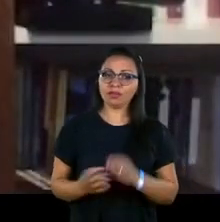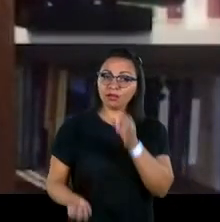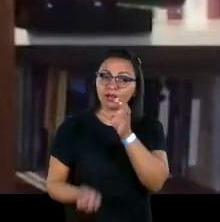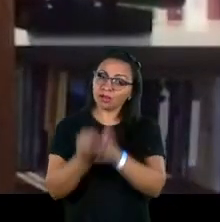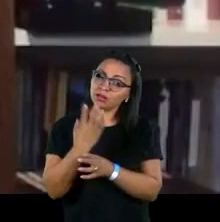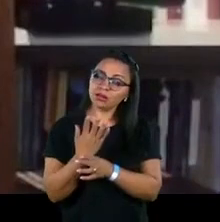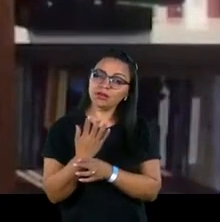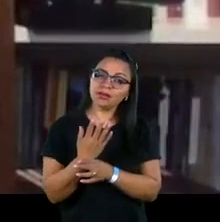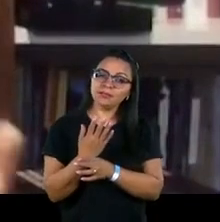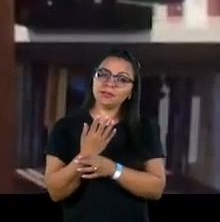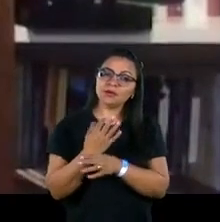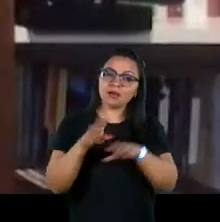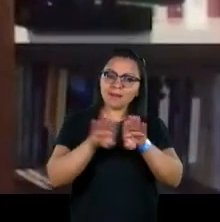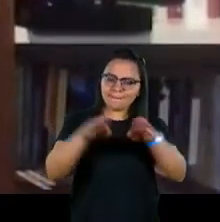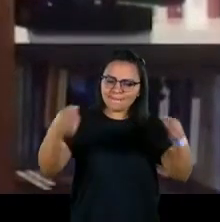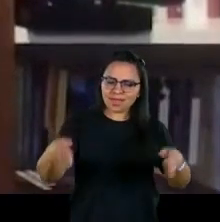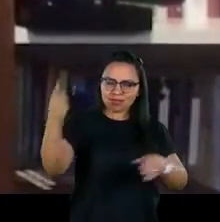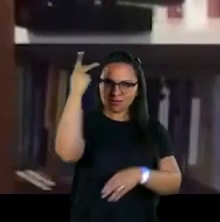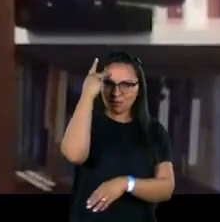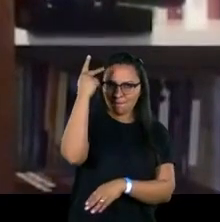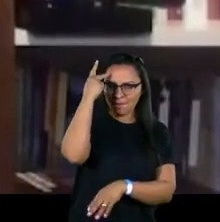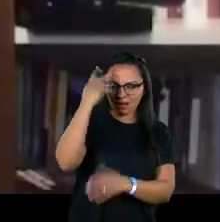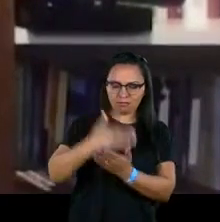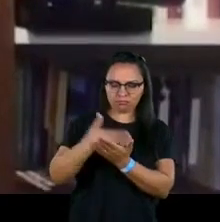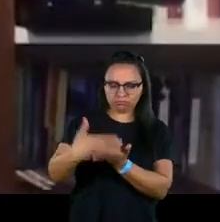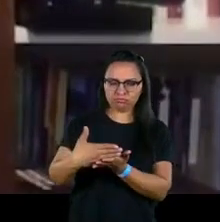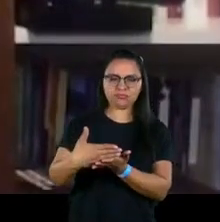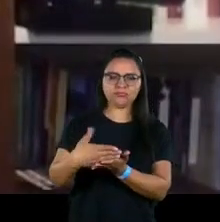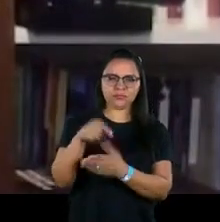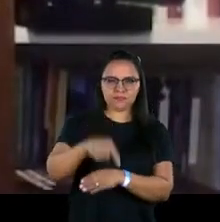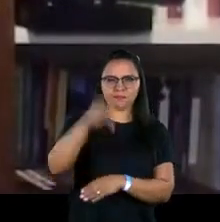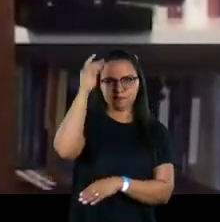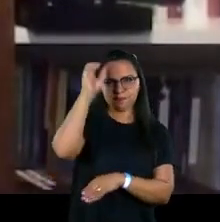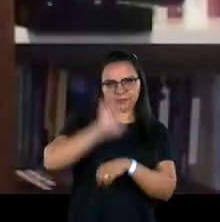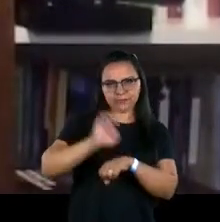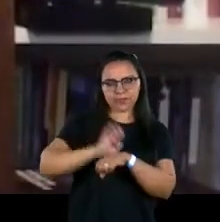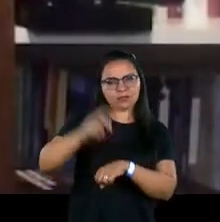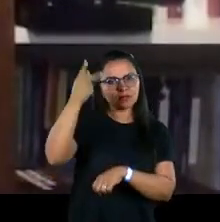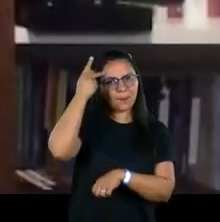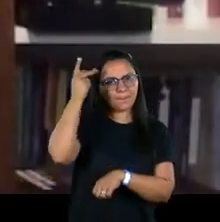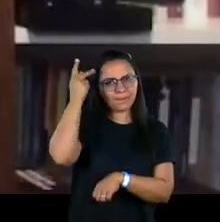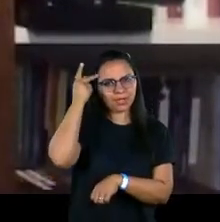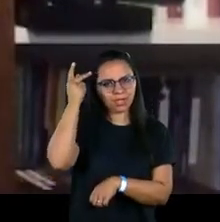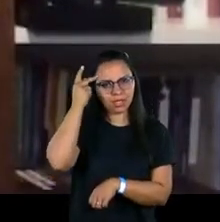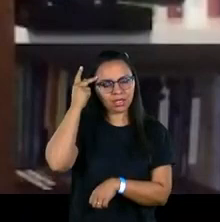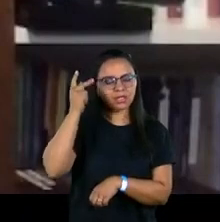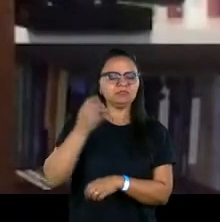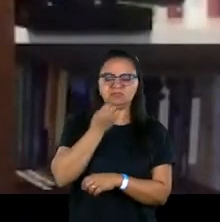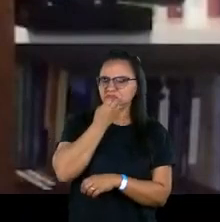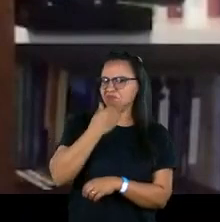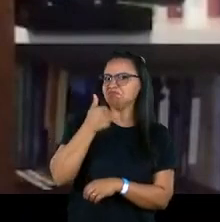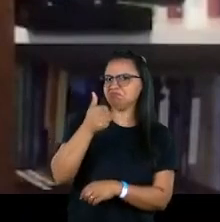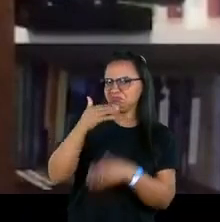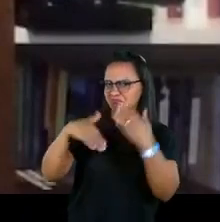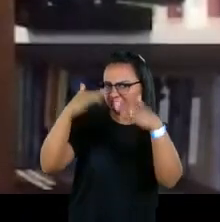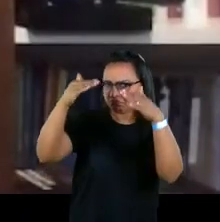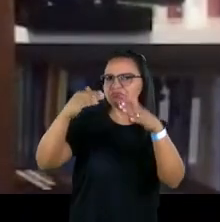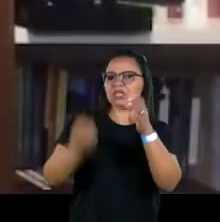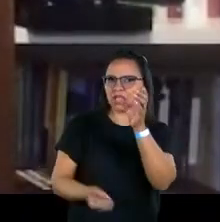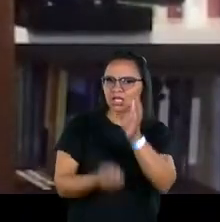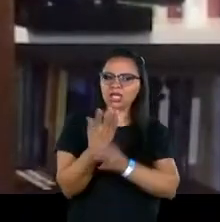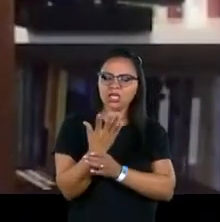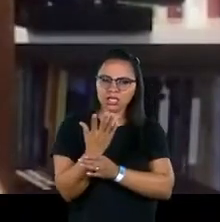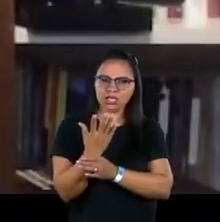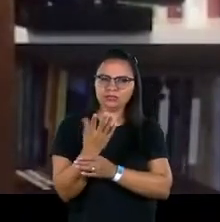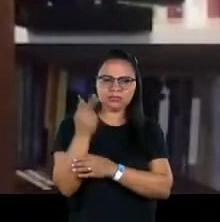criamos o Mesa São Paulo, inicialmente, aqui no Estado de São Paulo e foi muito bem sucedido. Criamos